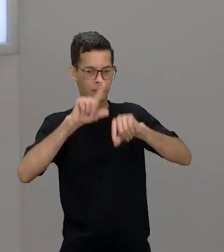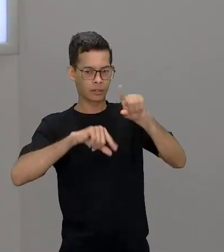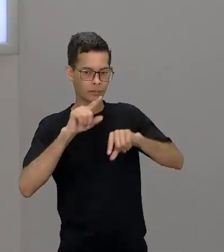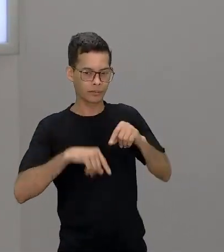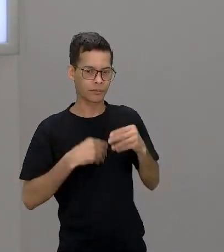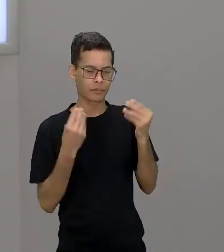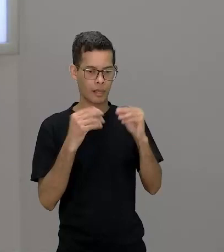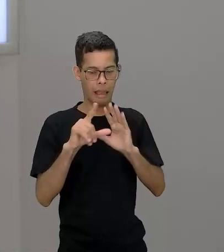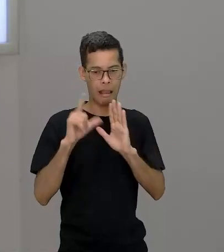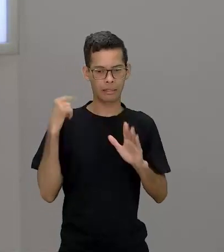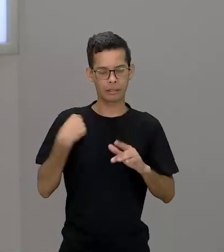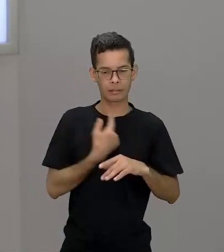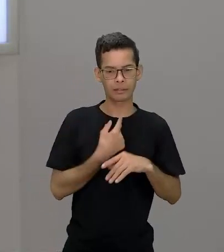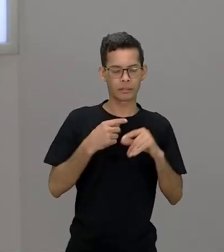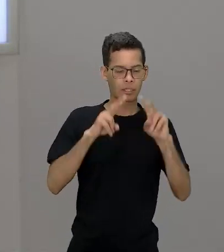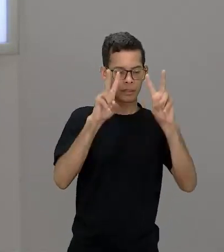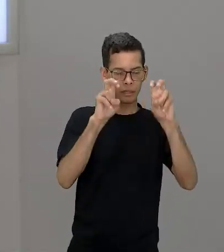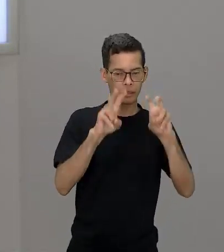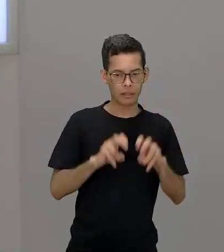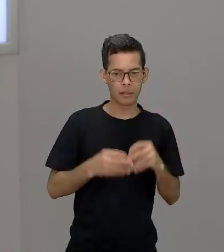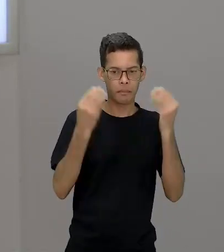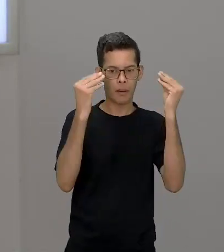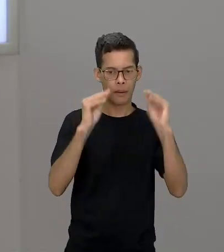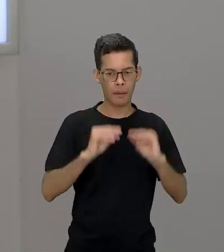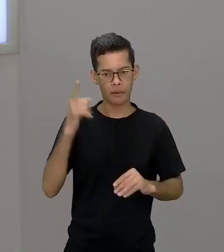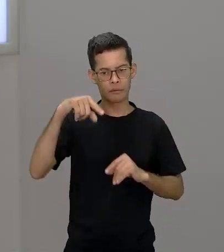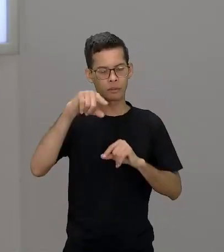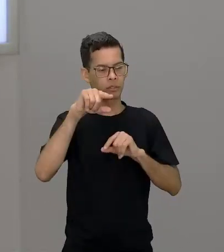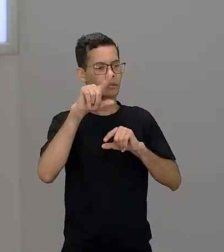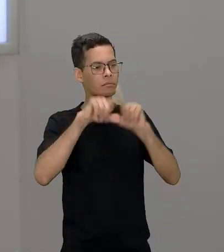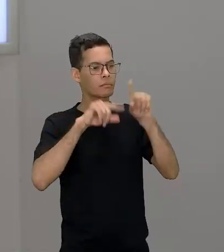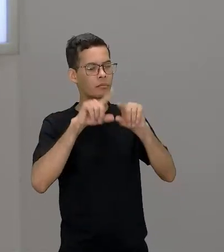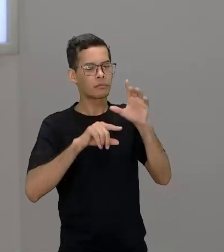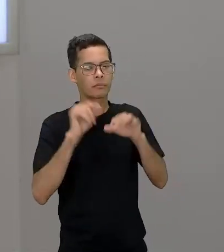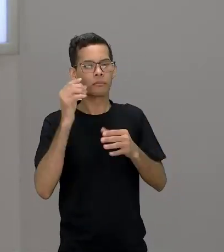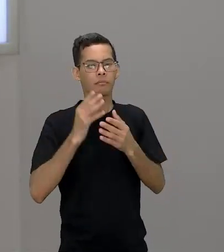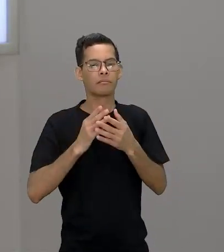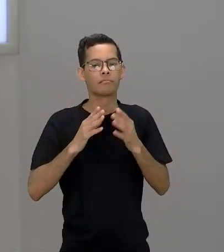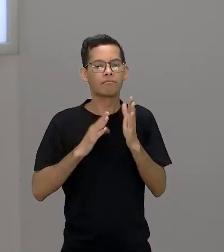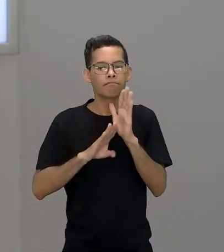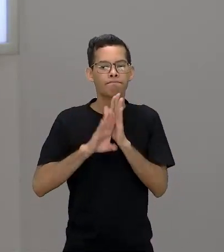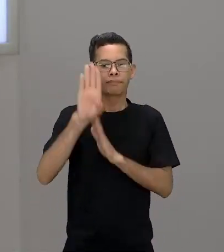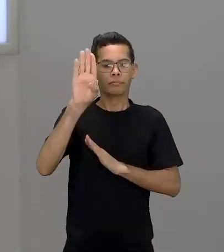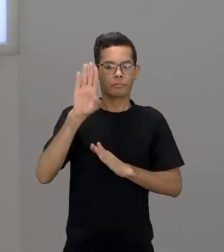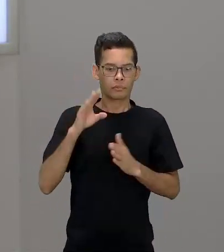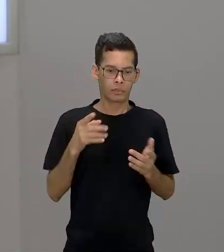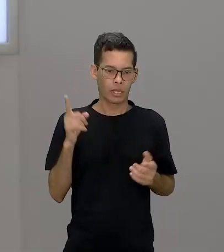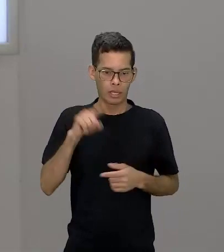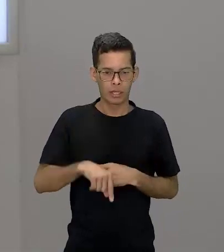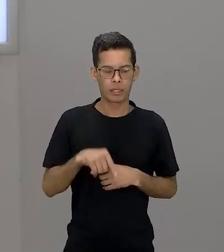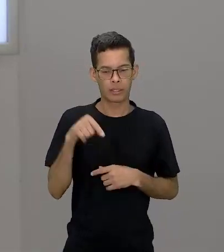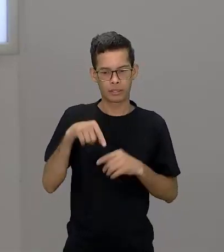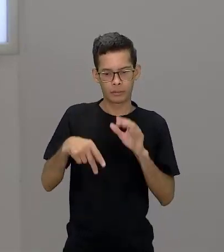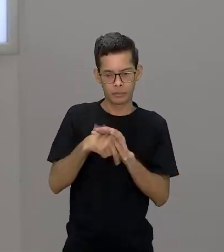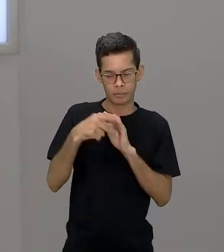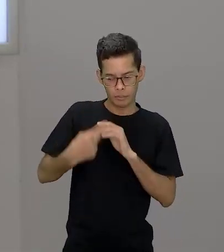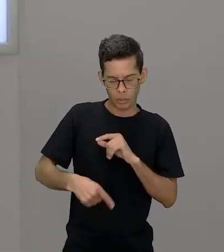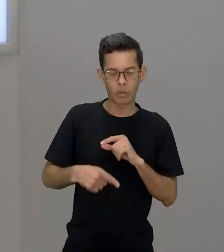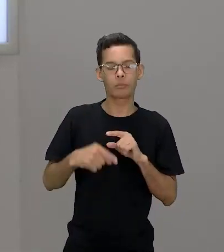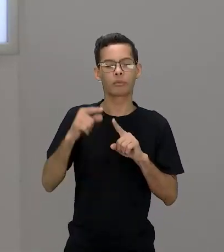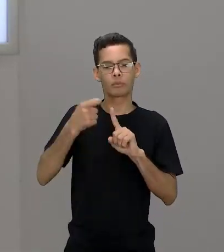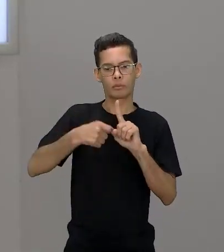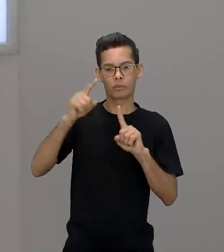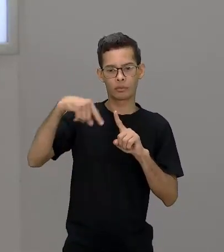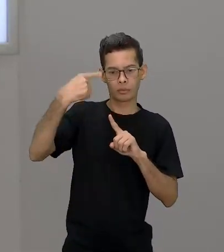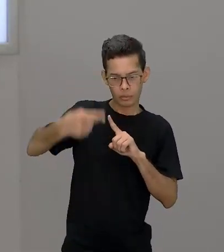títulos submetidos à votação. E nós estamos agora no nosso penúltimo título, Eu Te Tuba, em outubro e novembro,